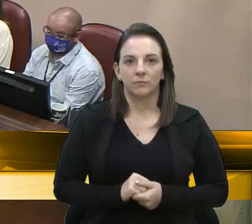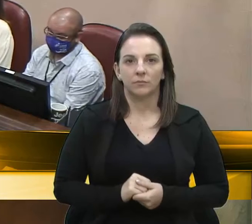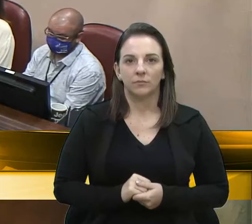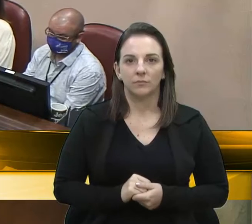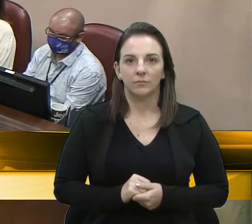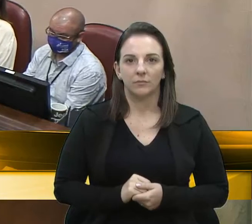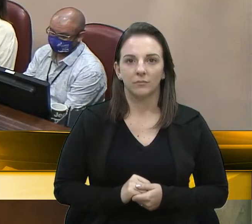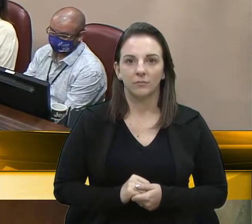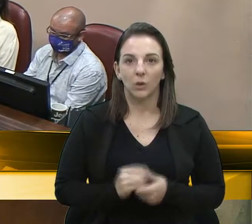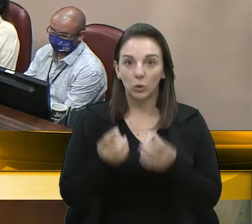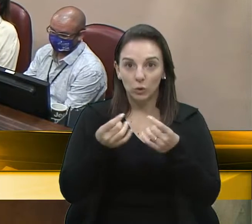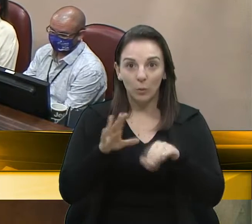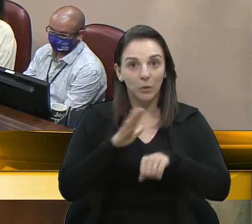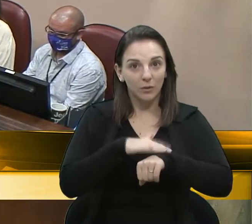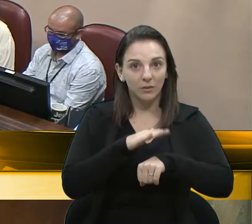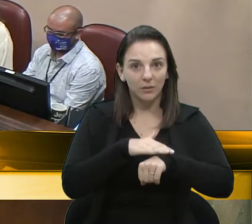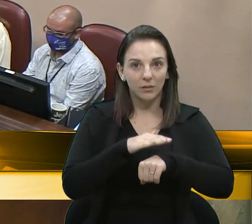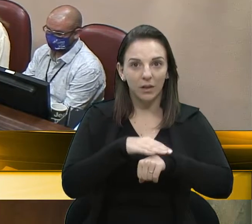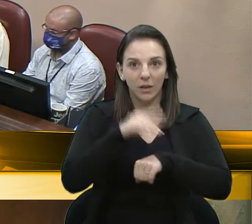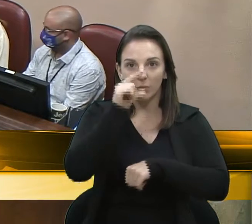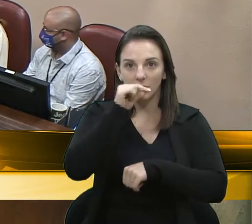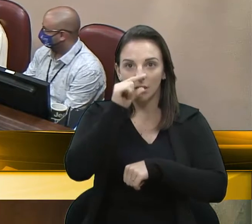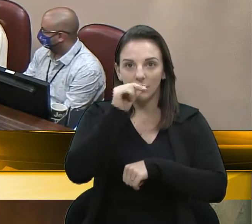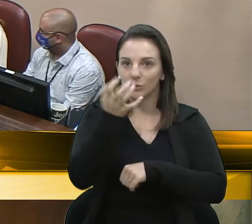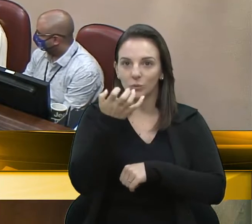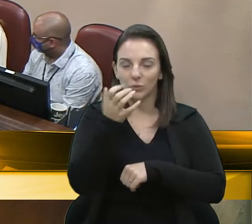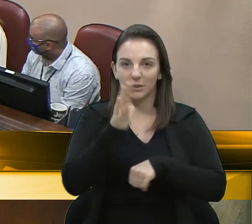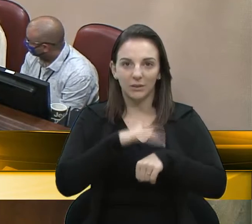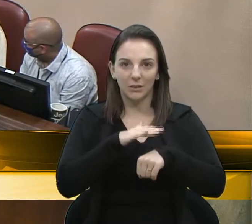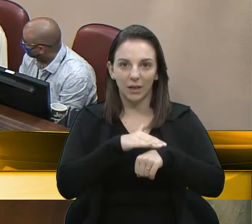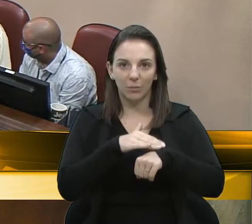Sobrou tempo, vereador Sandro, não quis dar parte? Tudo bem.